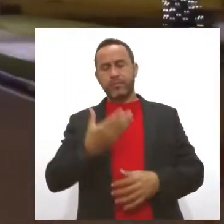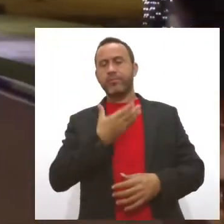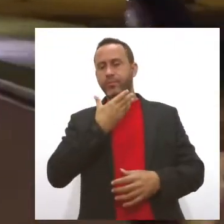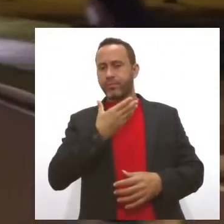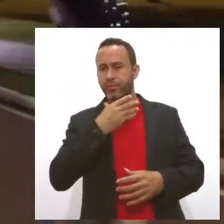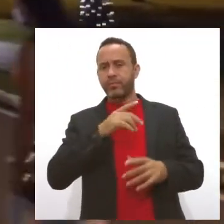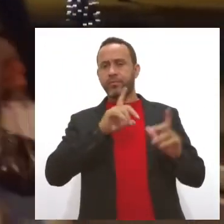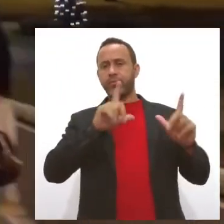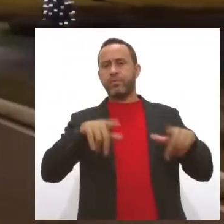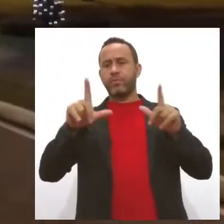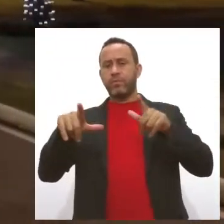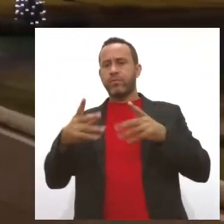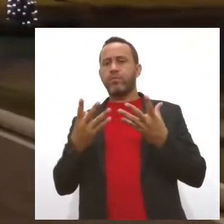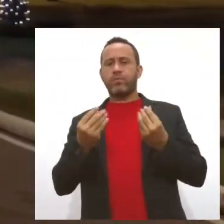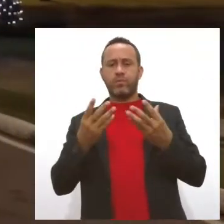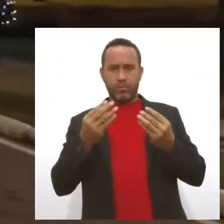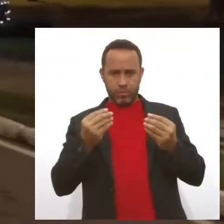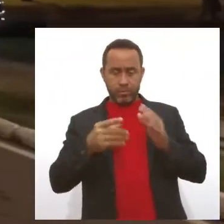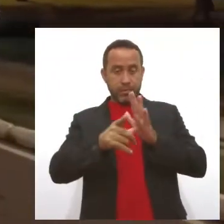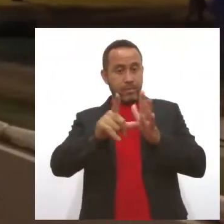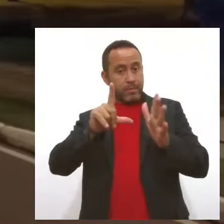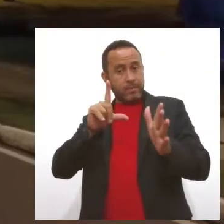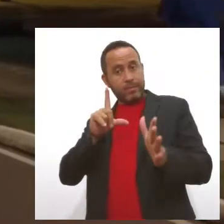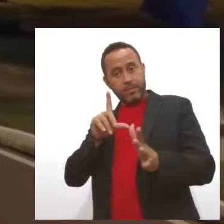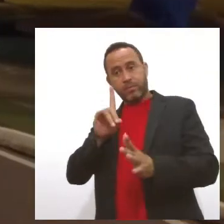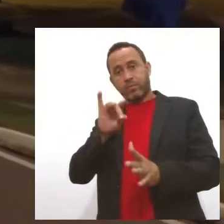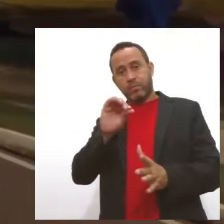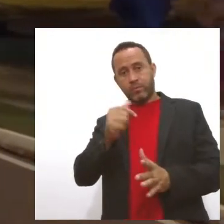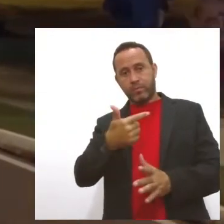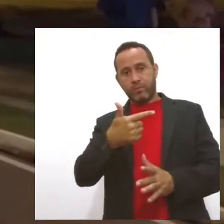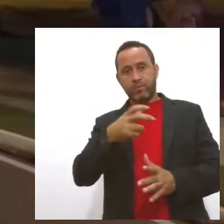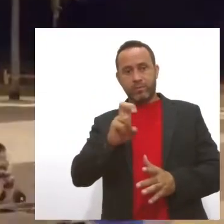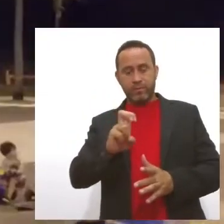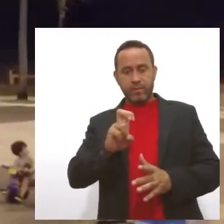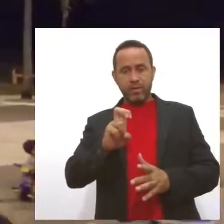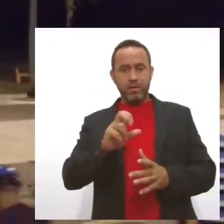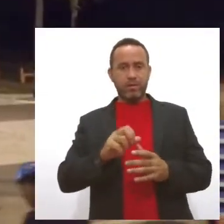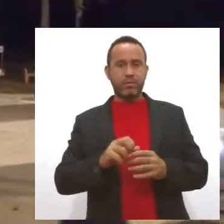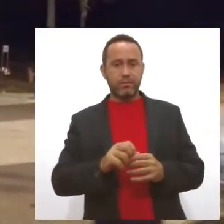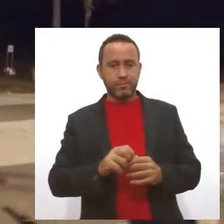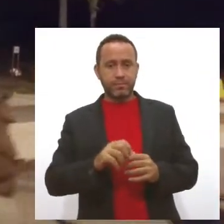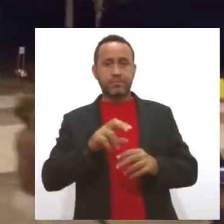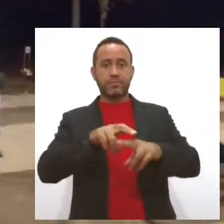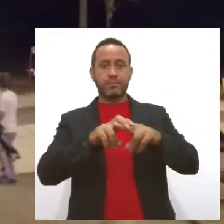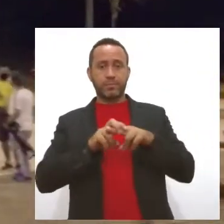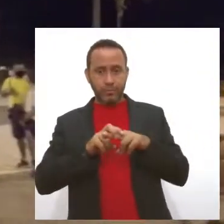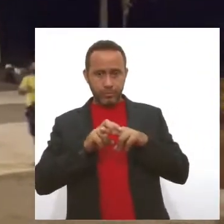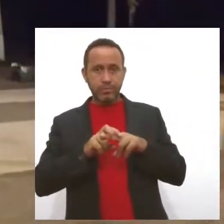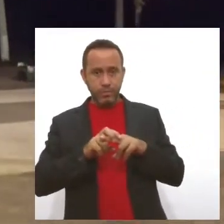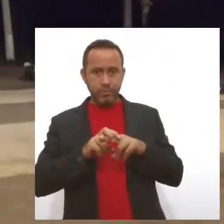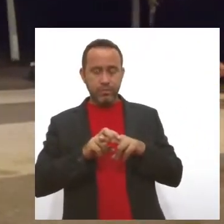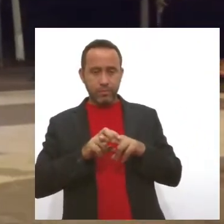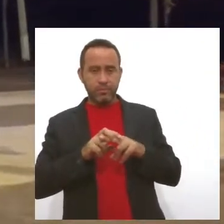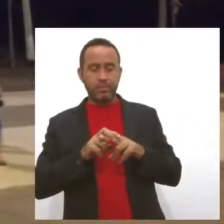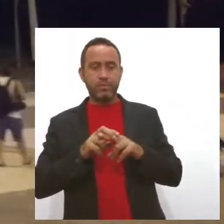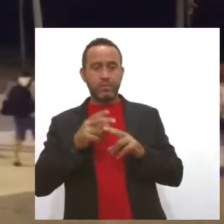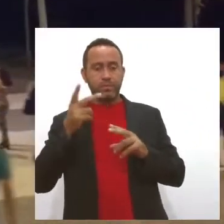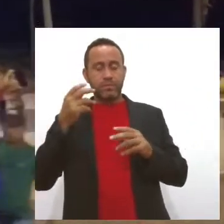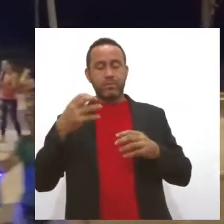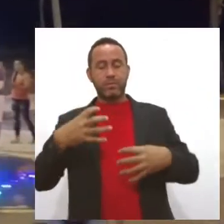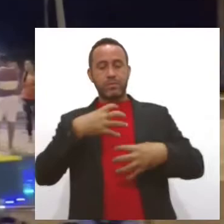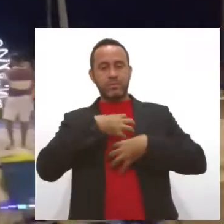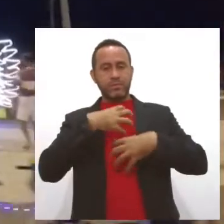lugares começa bem antes do dia 25 de dezembro. Por isso, costumamos dizer que o espírito